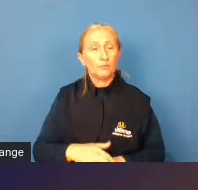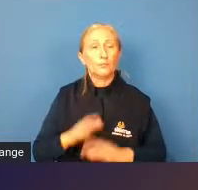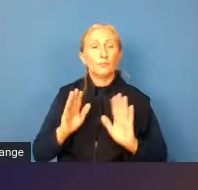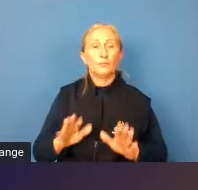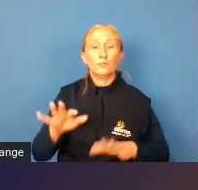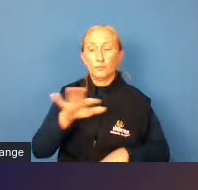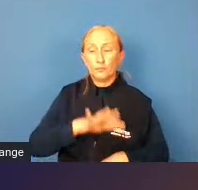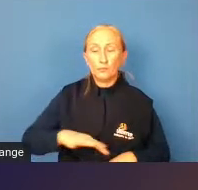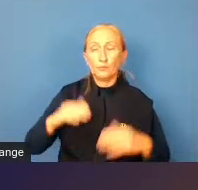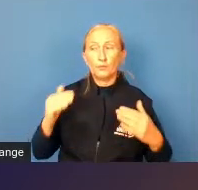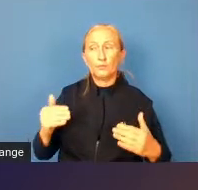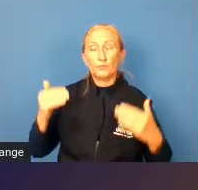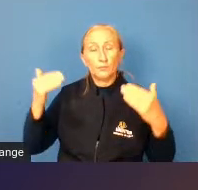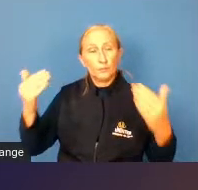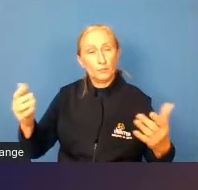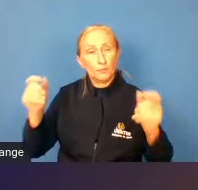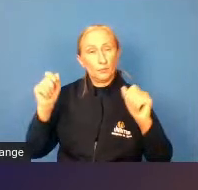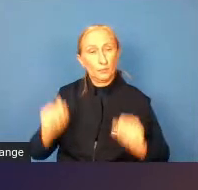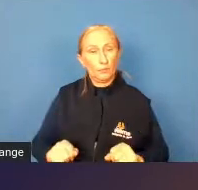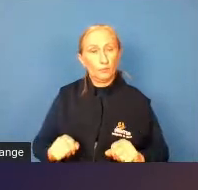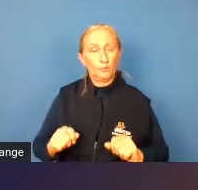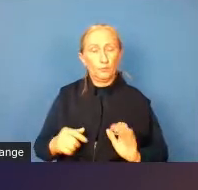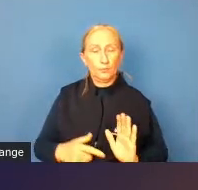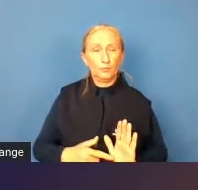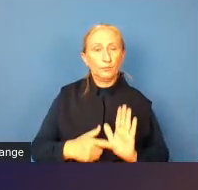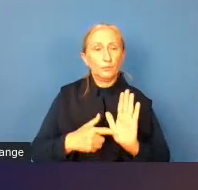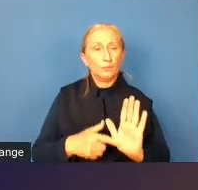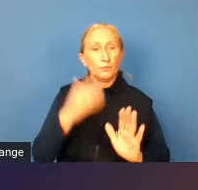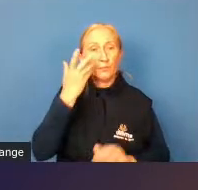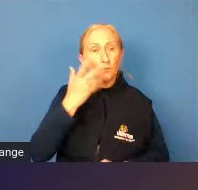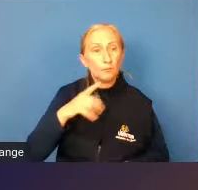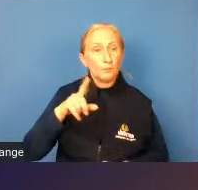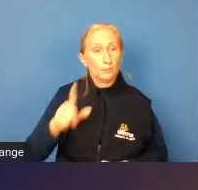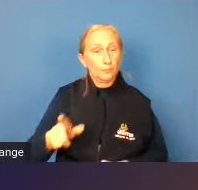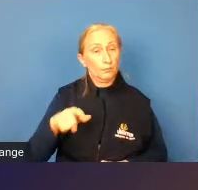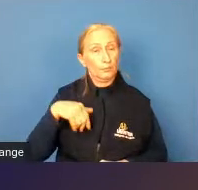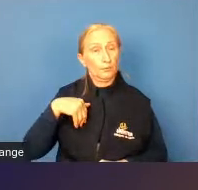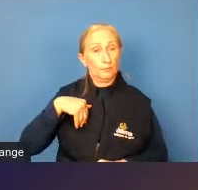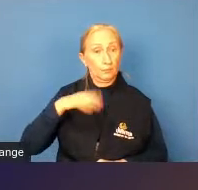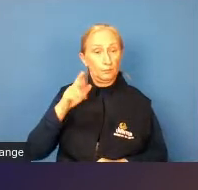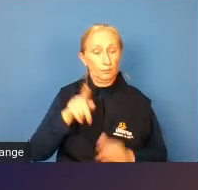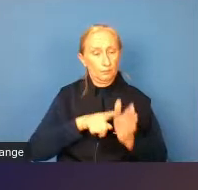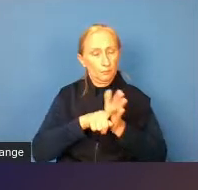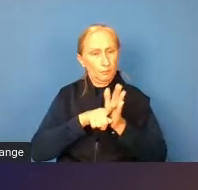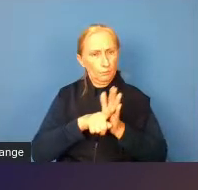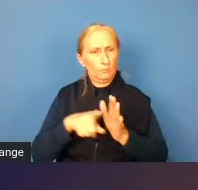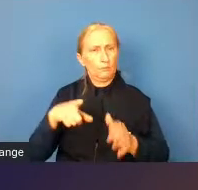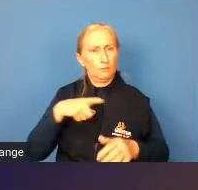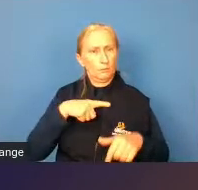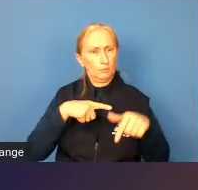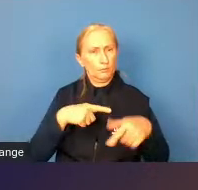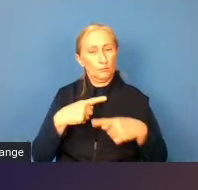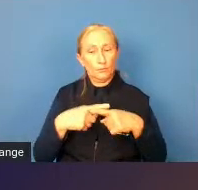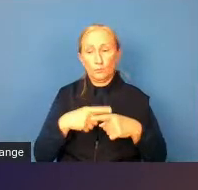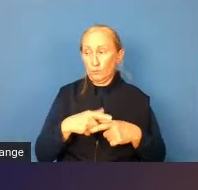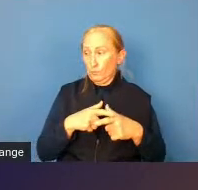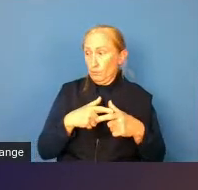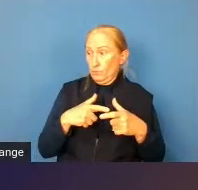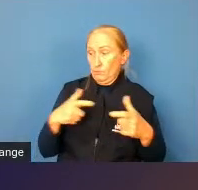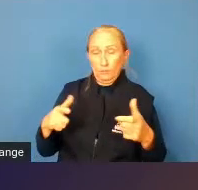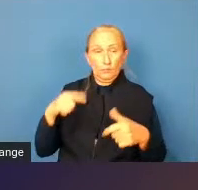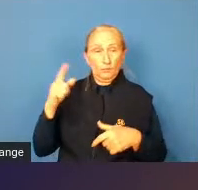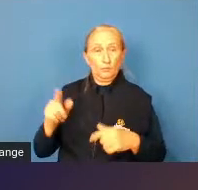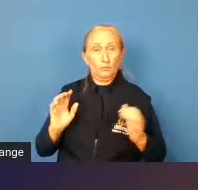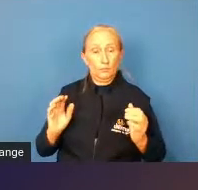os ambientes externos que podem ser manifestados na criança isso é uma das maiores pesquisas que está tendo agora de por que aumentou tanto a